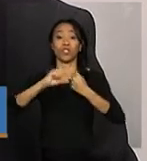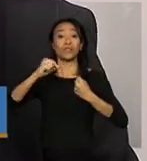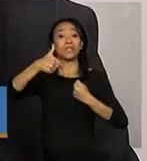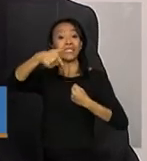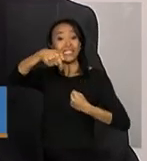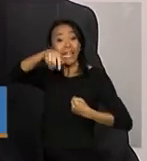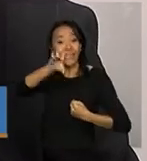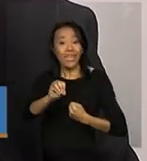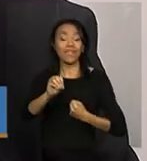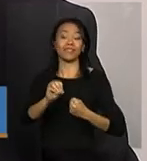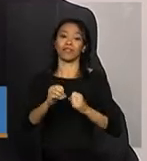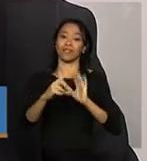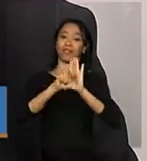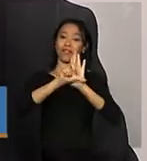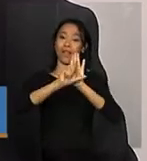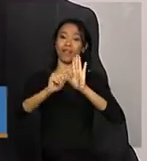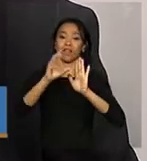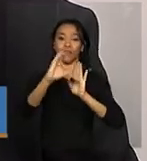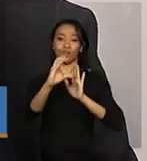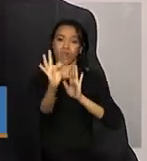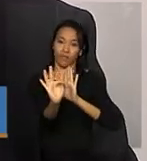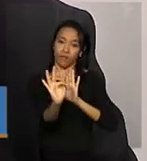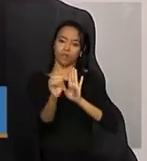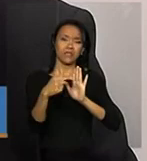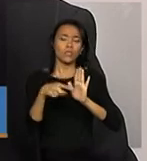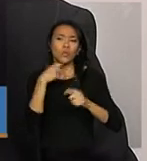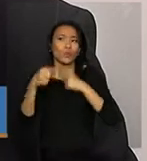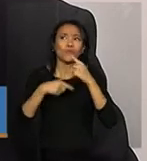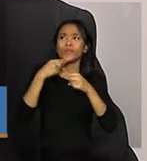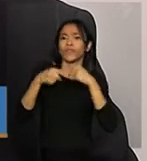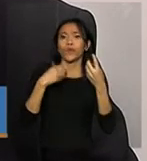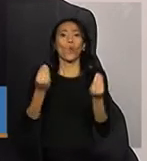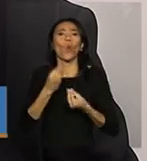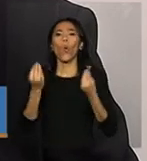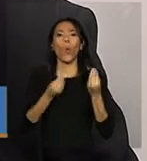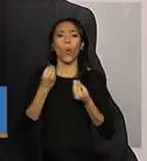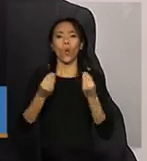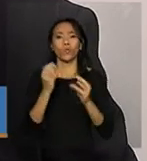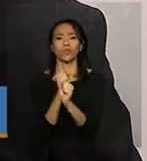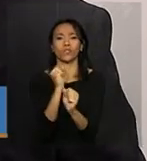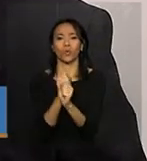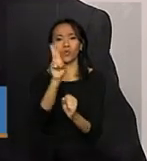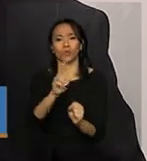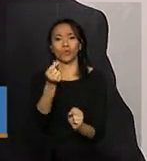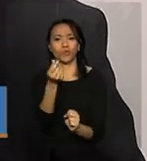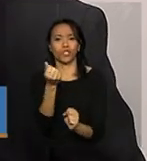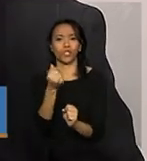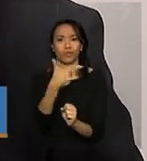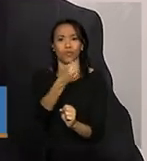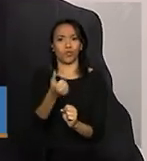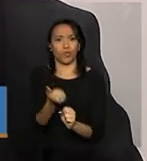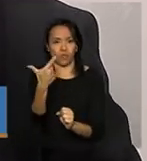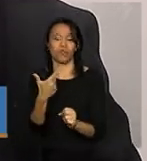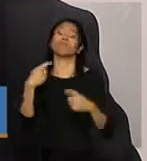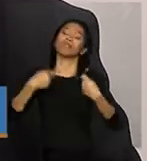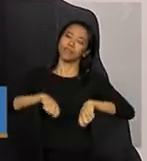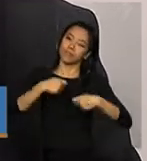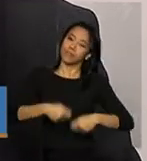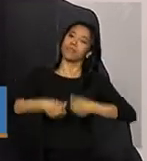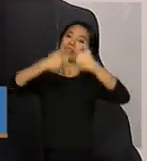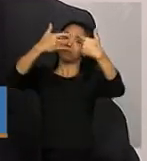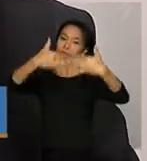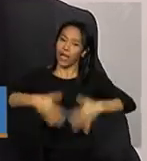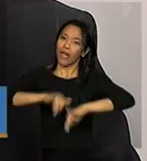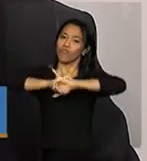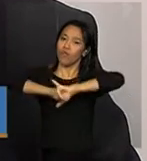Isso tem gerado muitas dúvidas. Como se trata das contas de 2012? O gestor, mas eu preciso prestar conta? Precisa, sim, que a Constituição